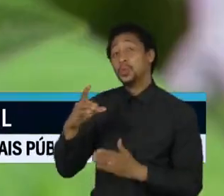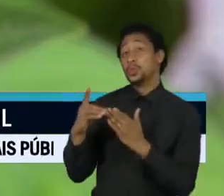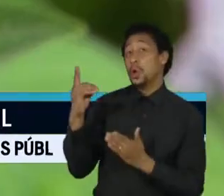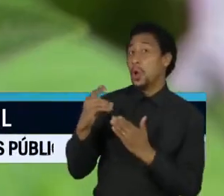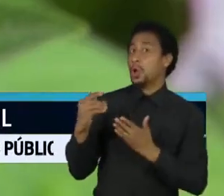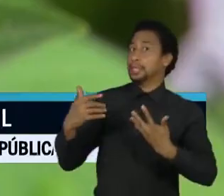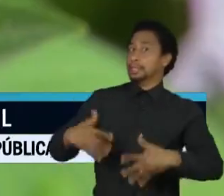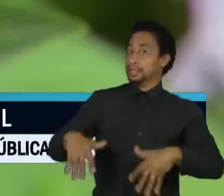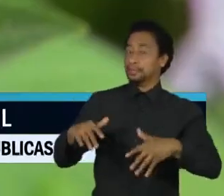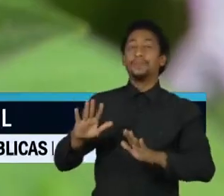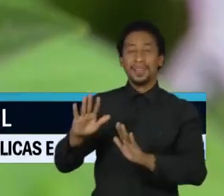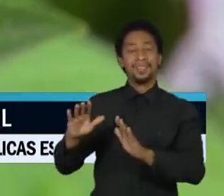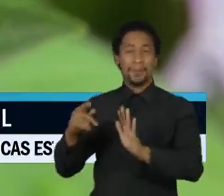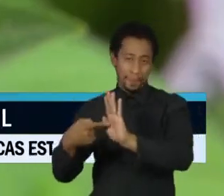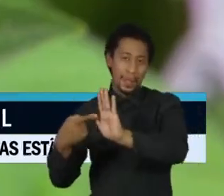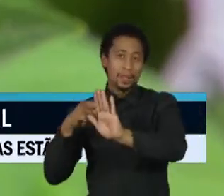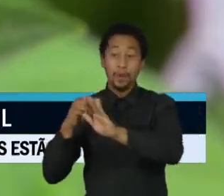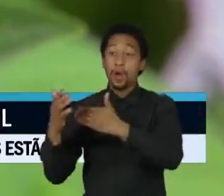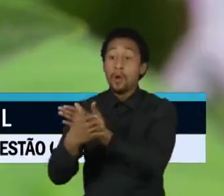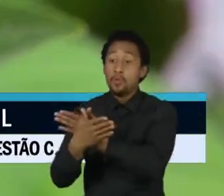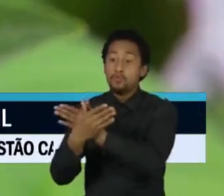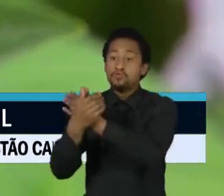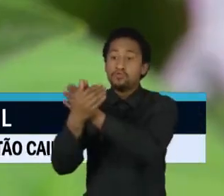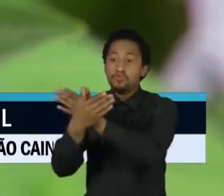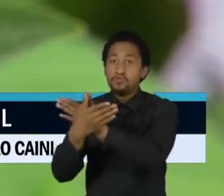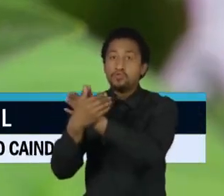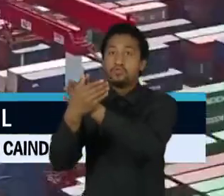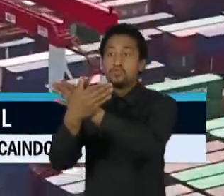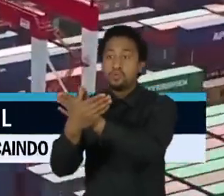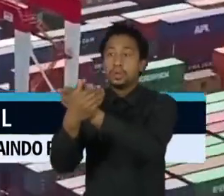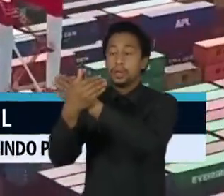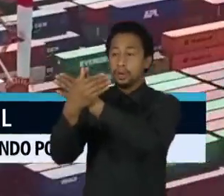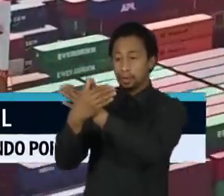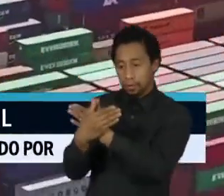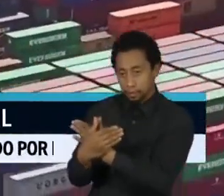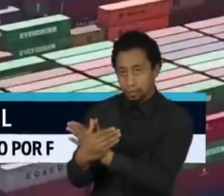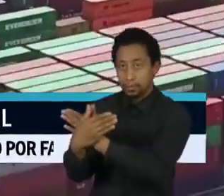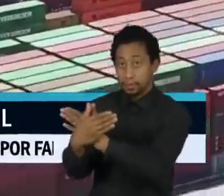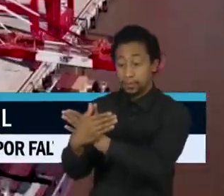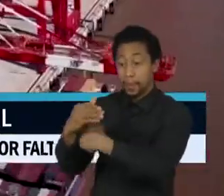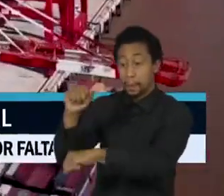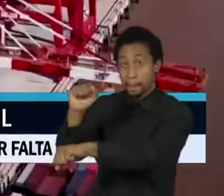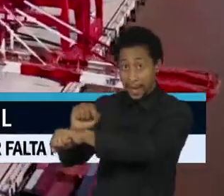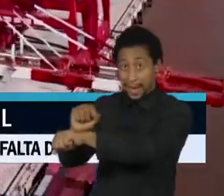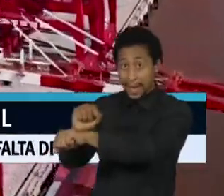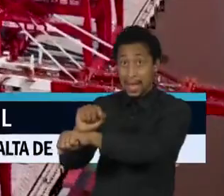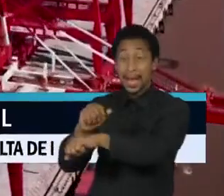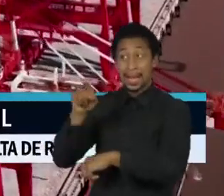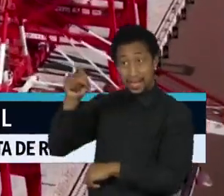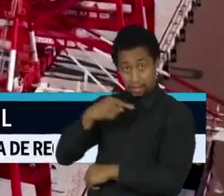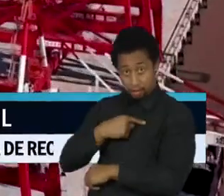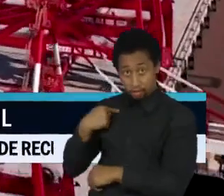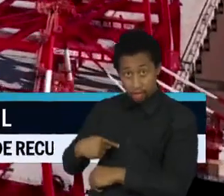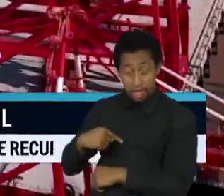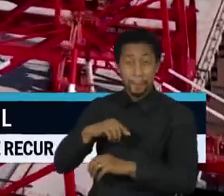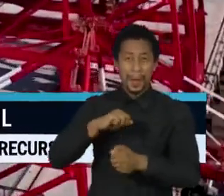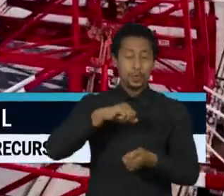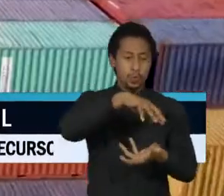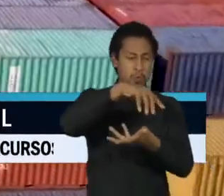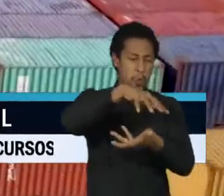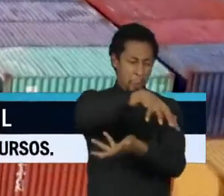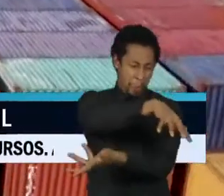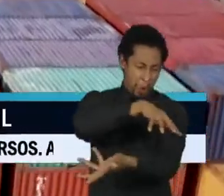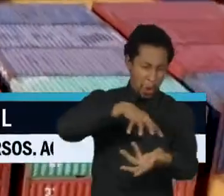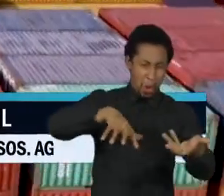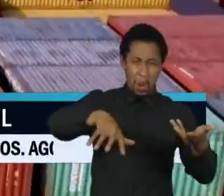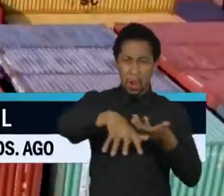quando a borboleta parar de bater as asas na China, o vendaval no resto do mundo deve continuar.